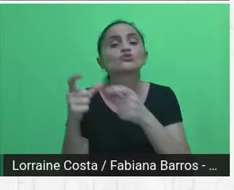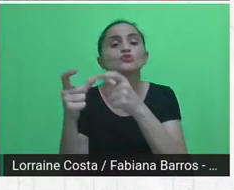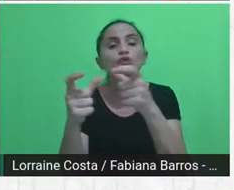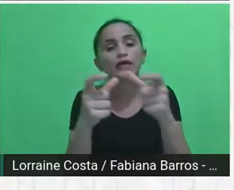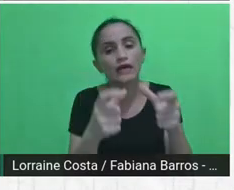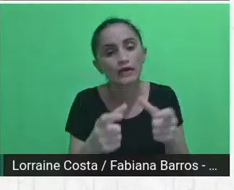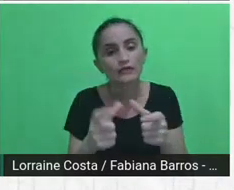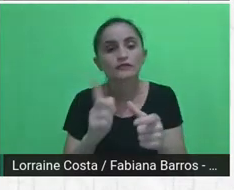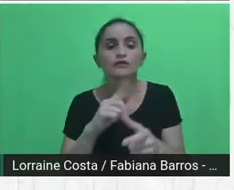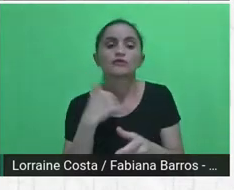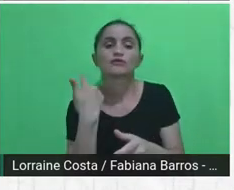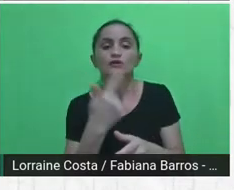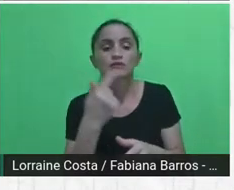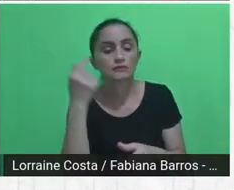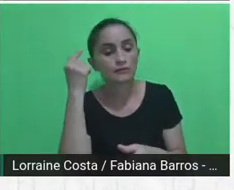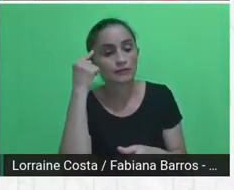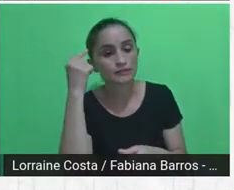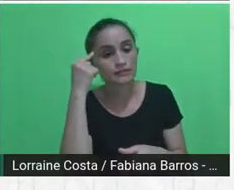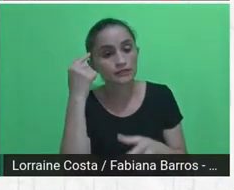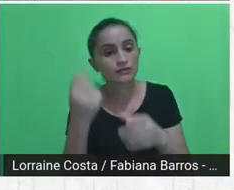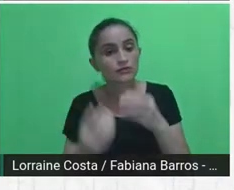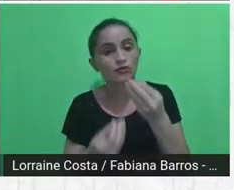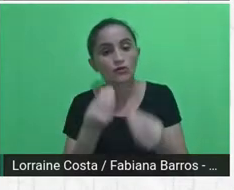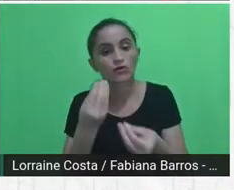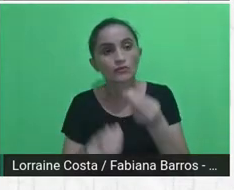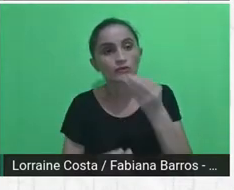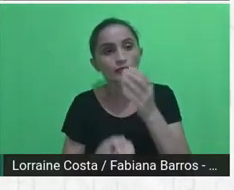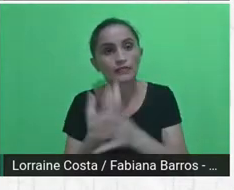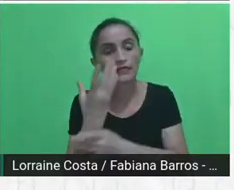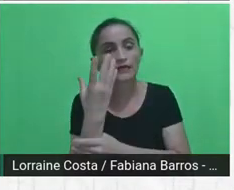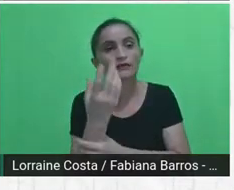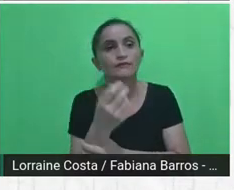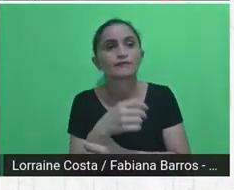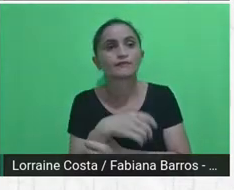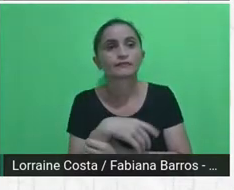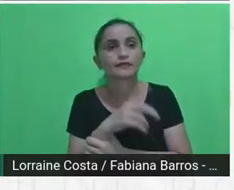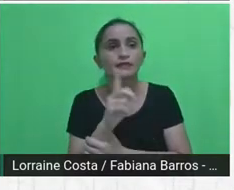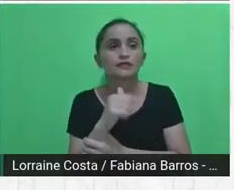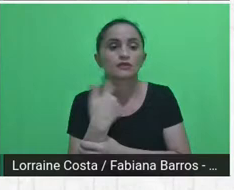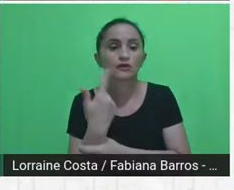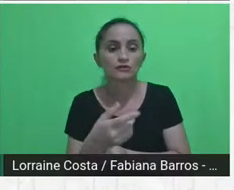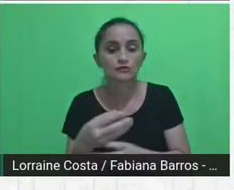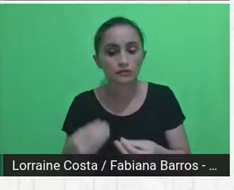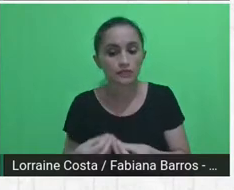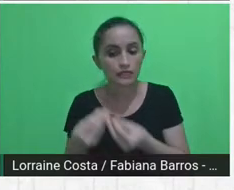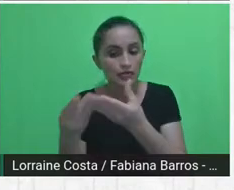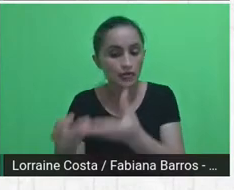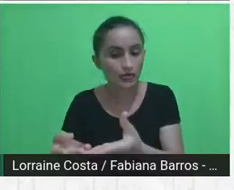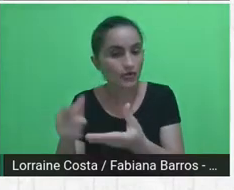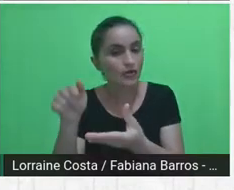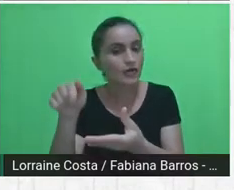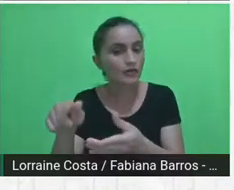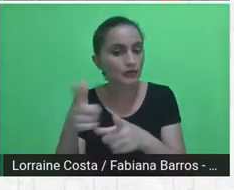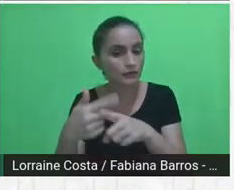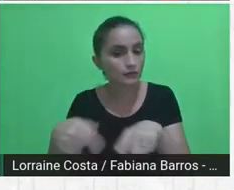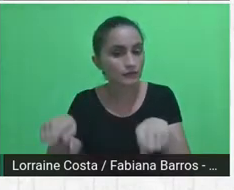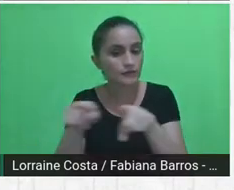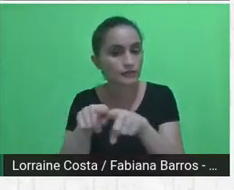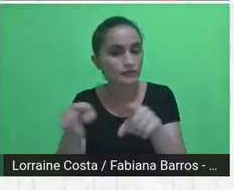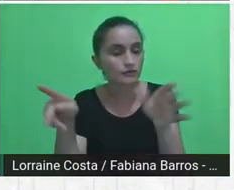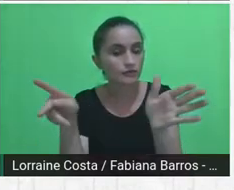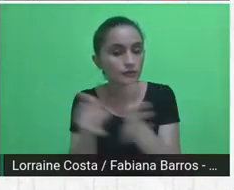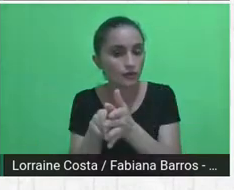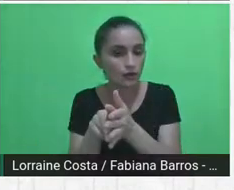isso, e vamos, inclusive, levar aqui para os nossos parceiros de Brasil. Com isso, passo aqui para a Sheila, para ela poder